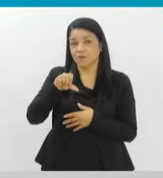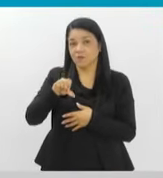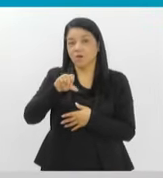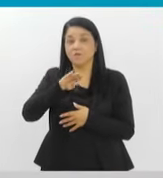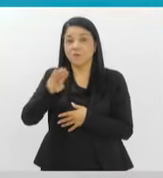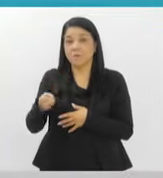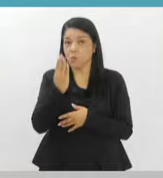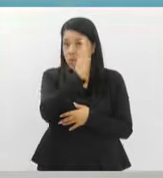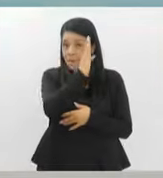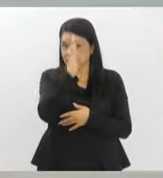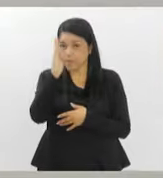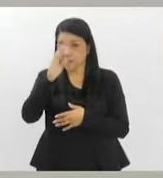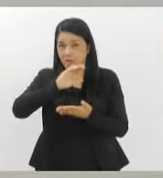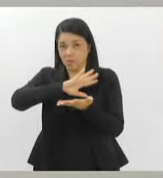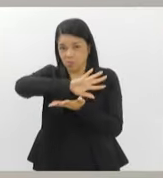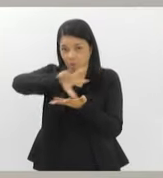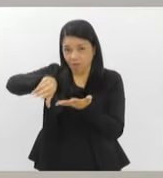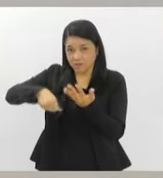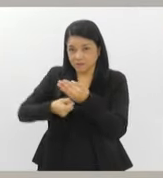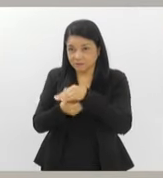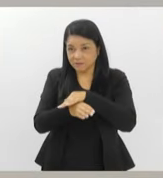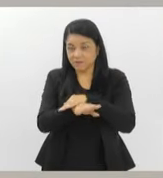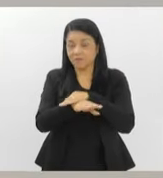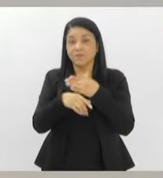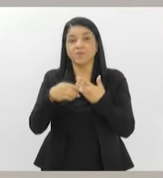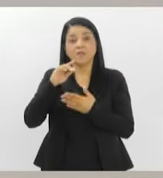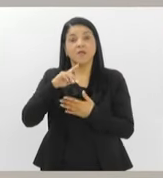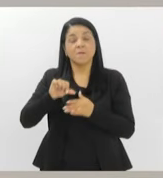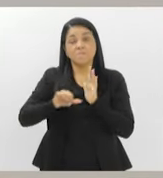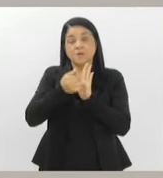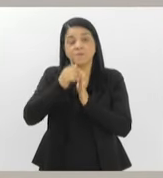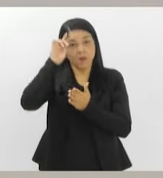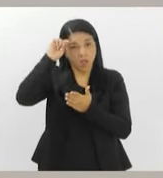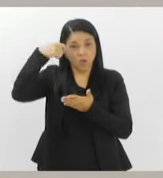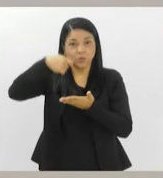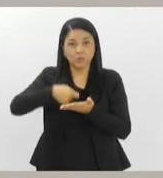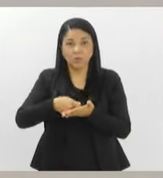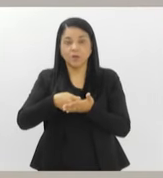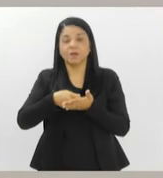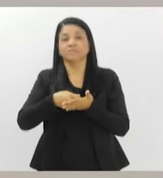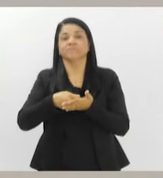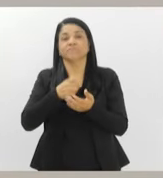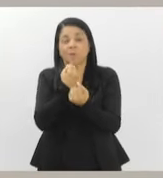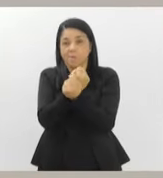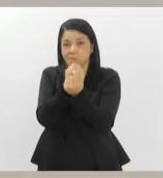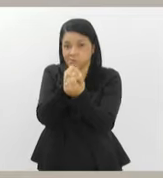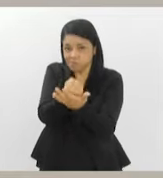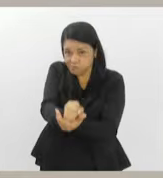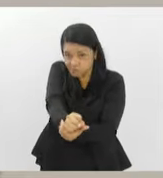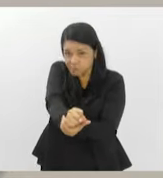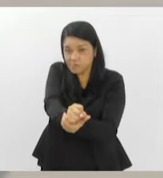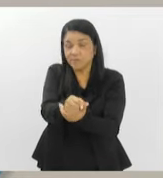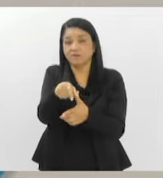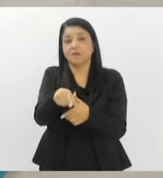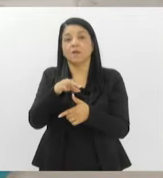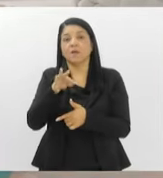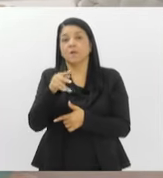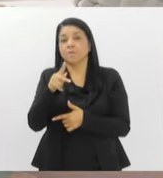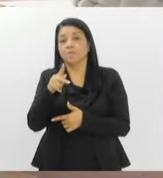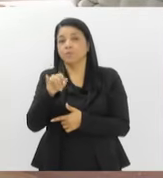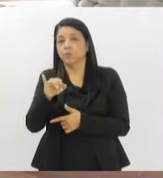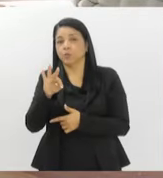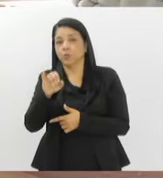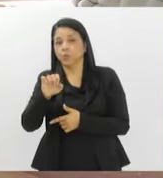títulos no acervo. A primeira autora, infanto-juvenil quilombola brasileira, Pituca Nirobe, é a gestora da unidade